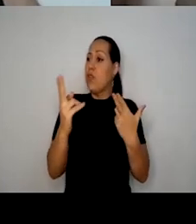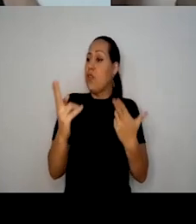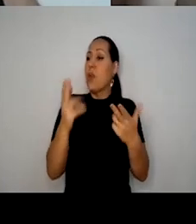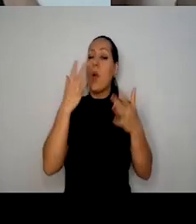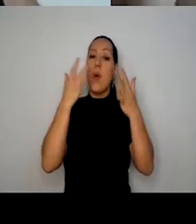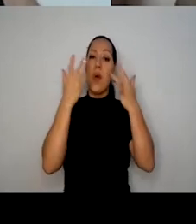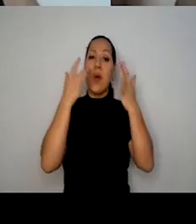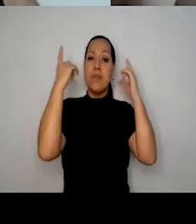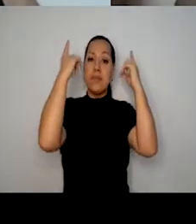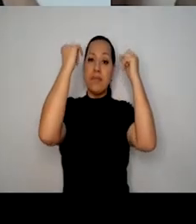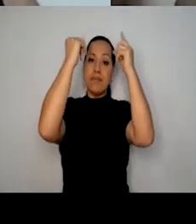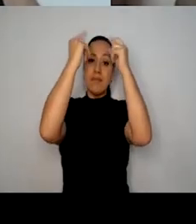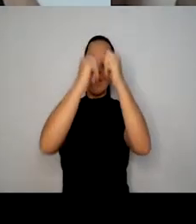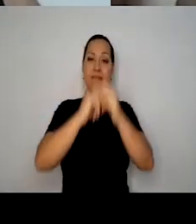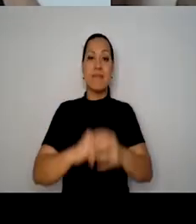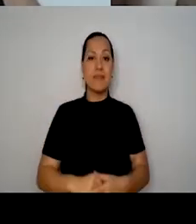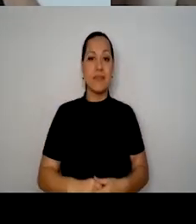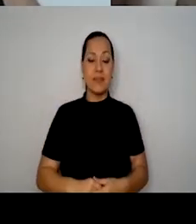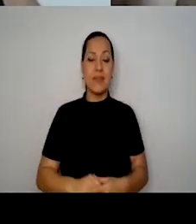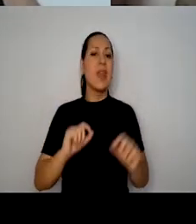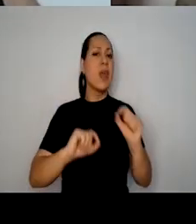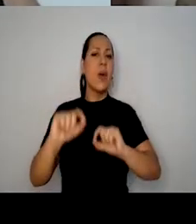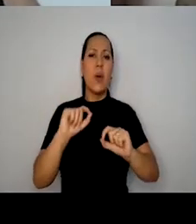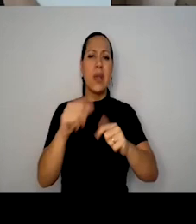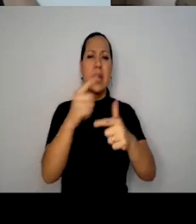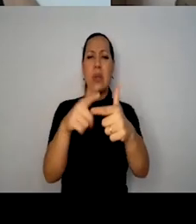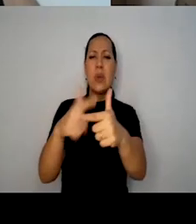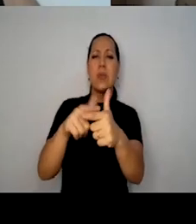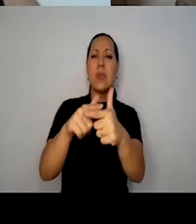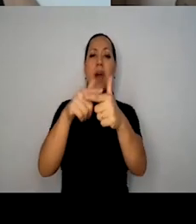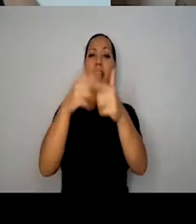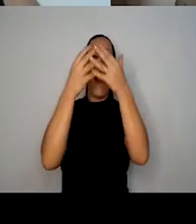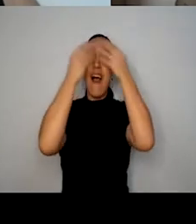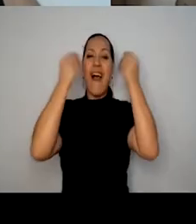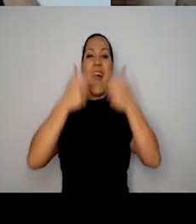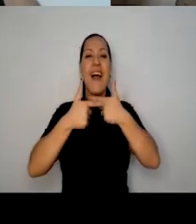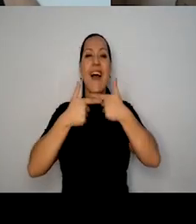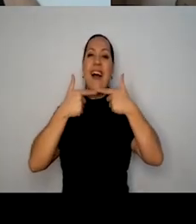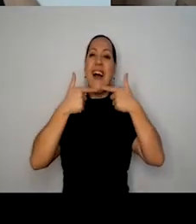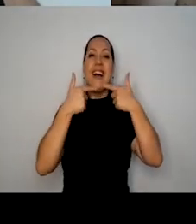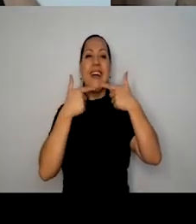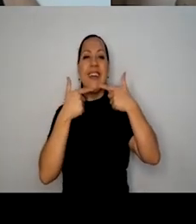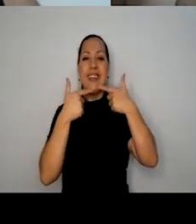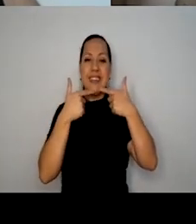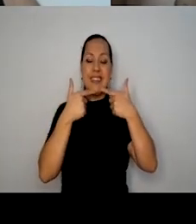gregos. É para aliviar, é para provocar uma